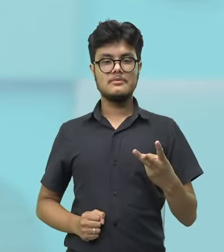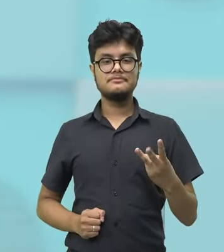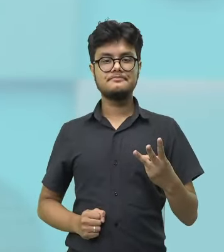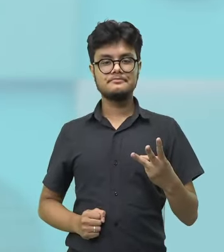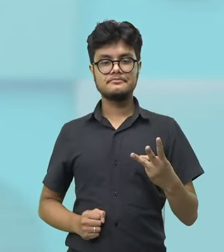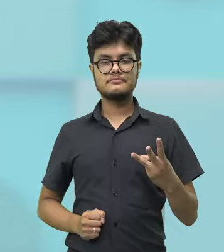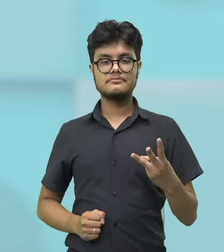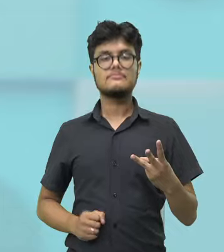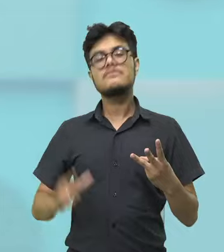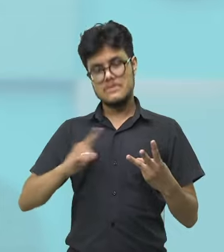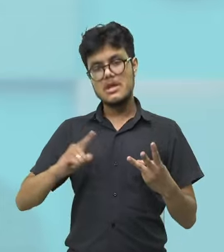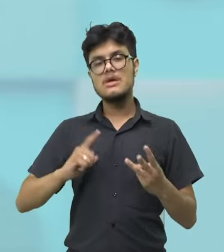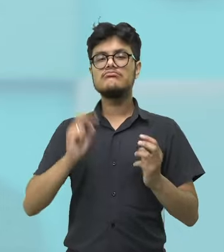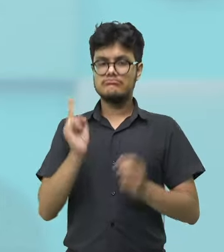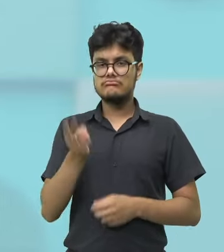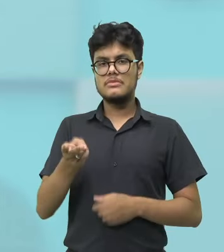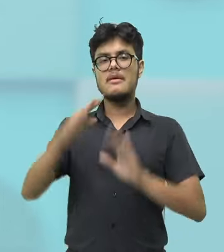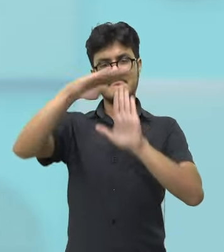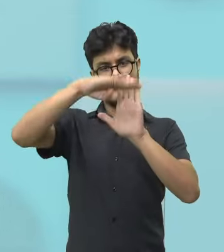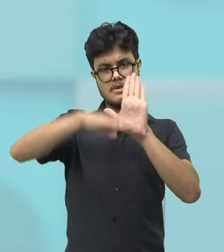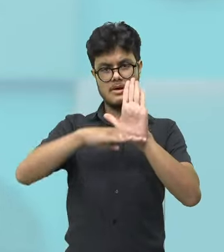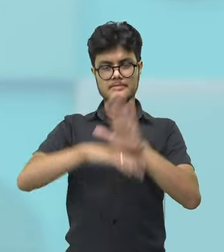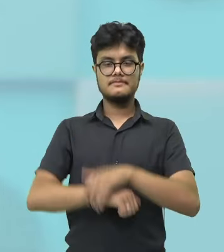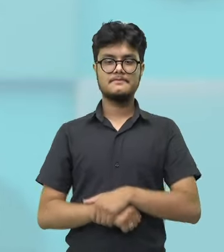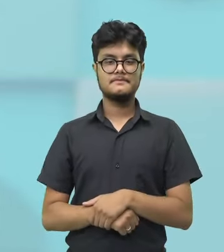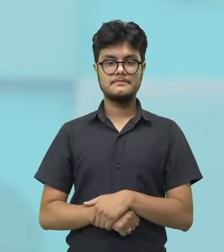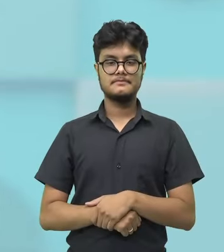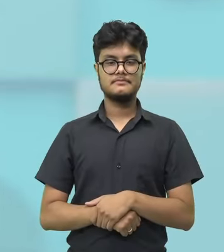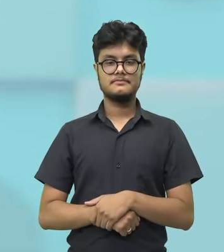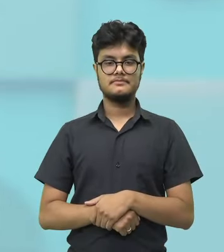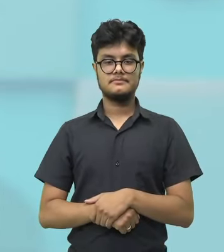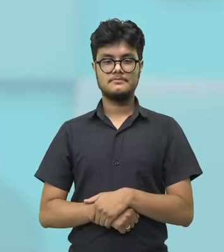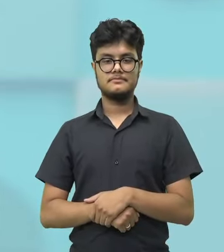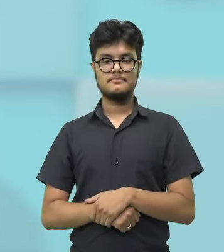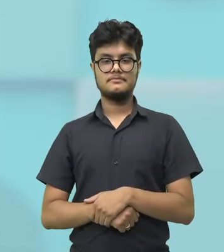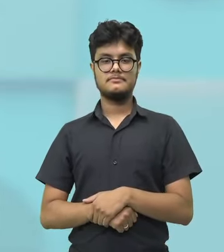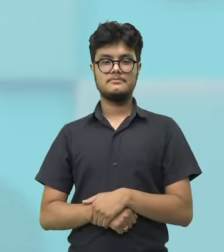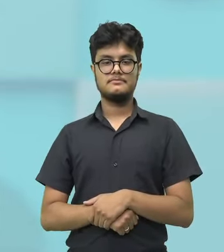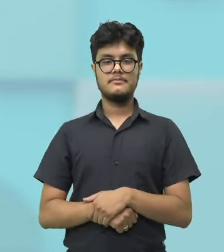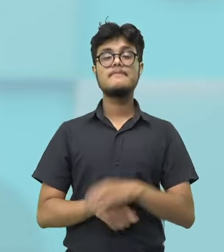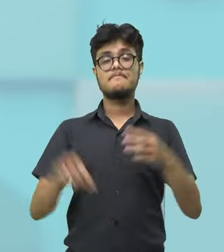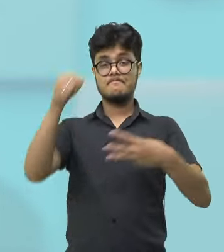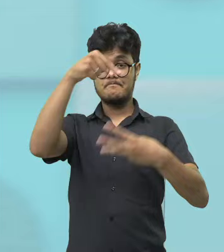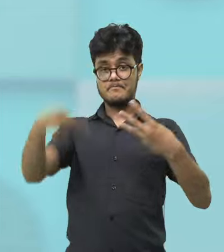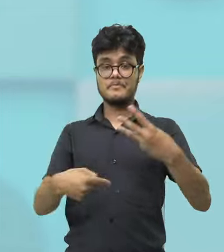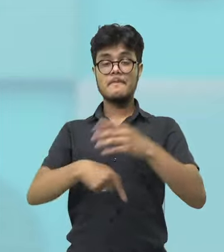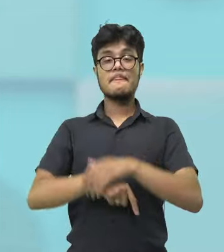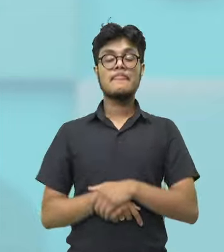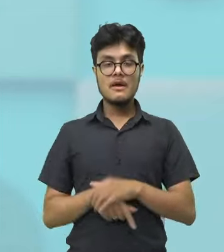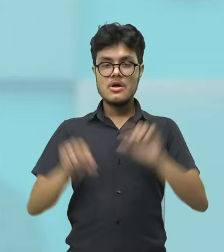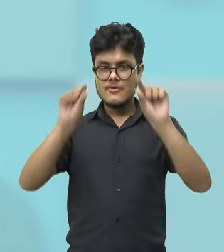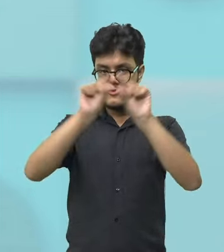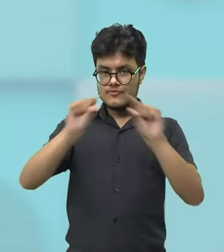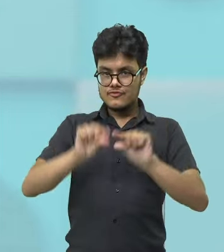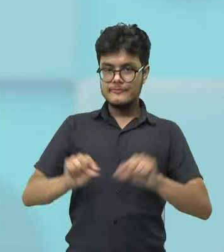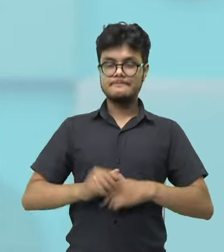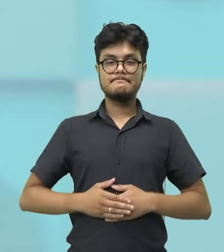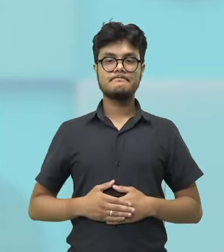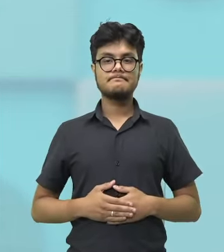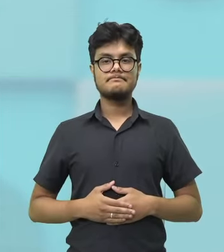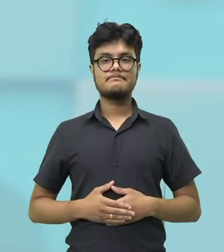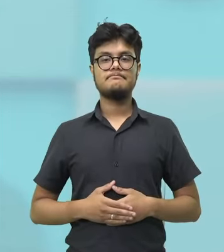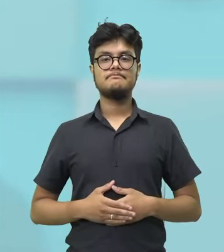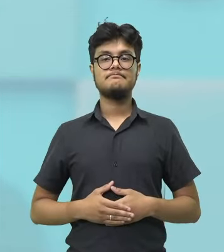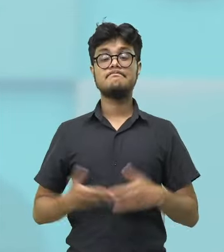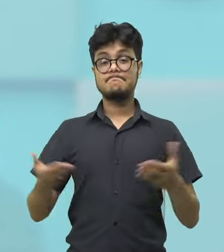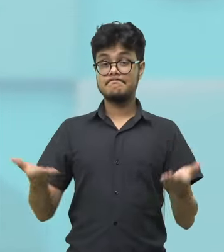mas vai ter a questão da medida. Então, vejam aí os nossos três tipos de versos. Certo, gente? E